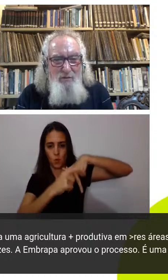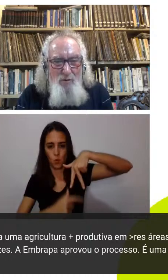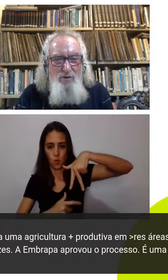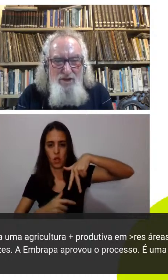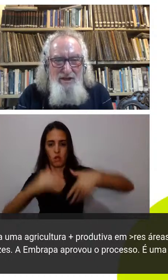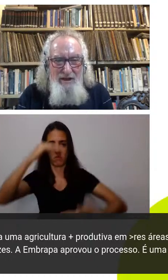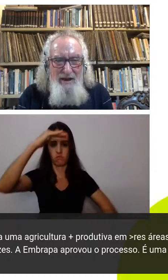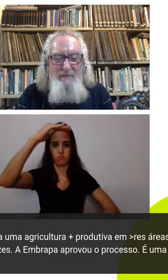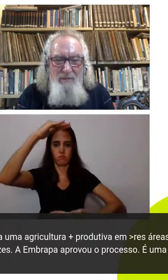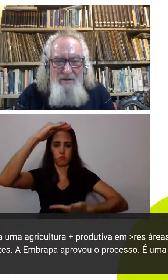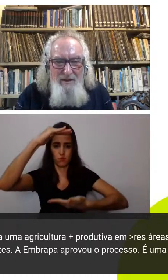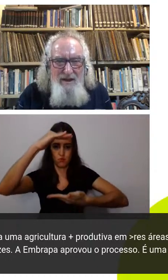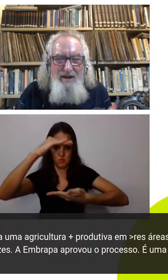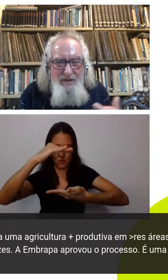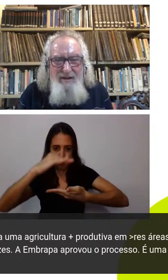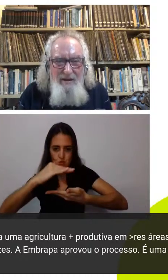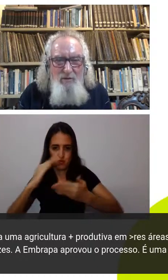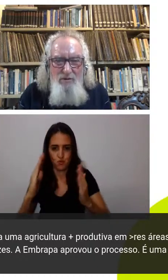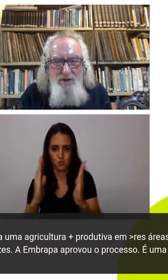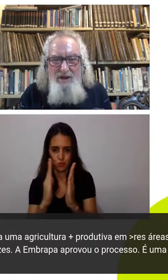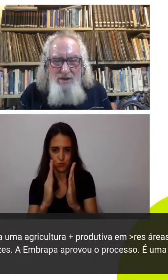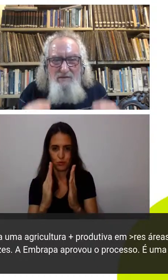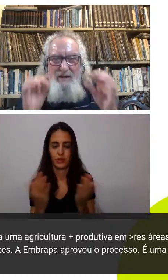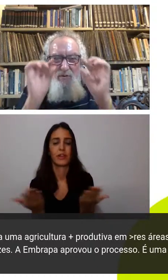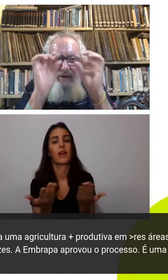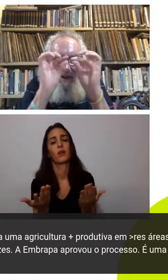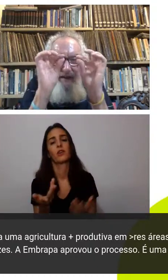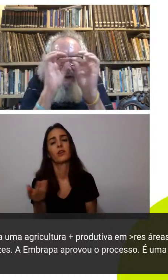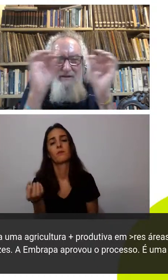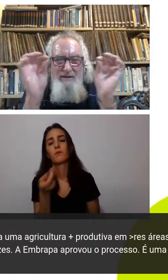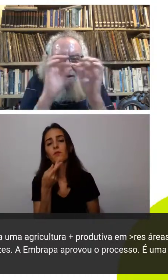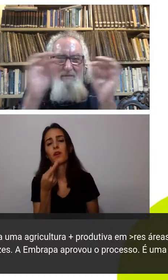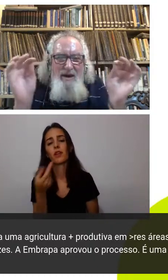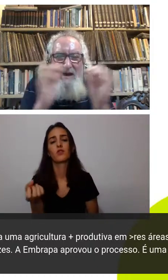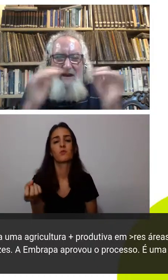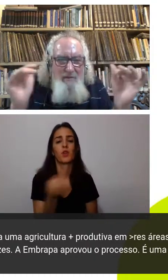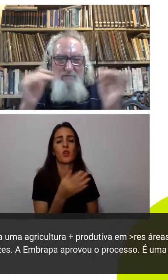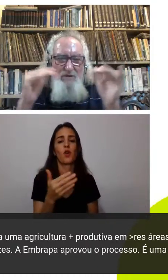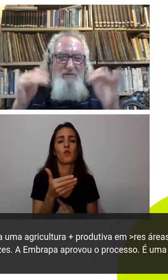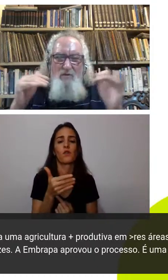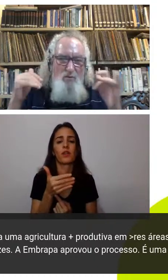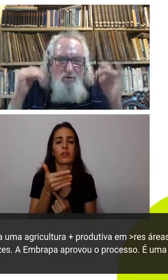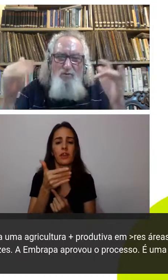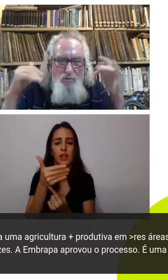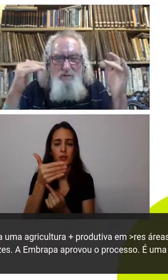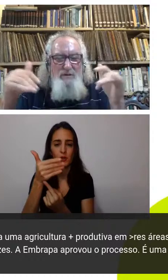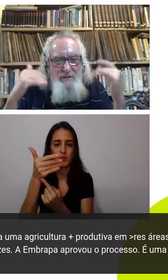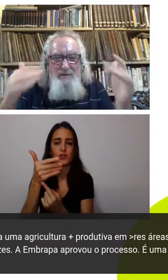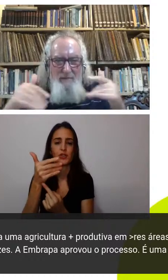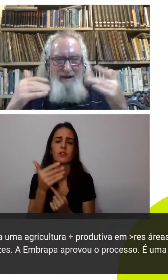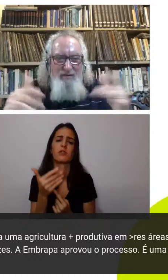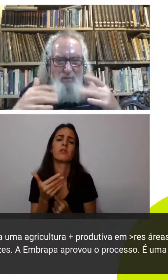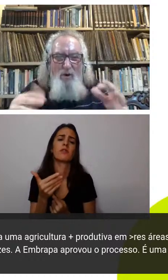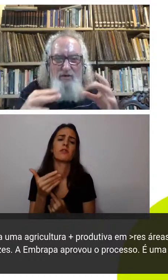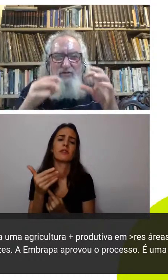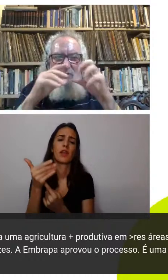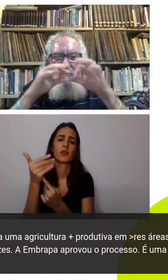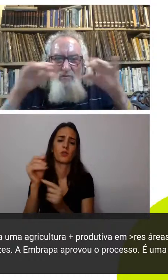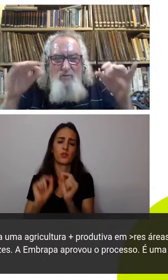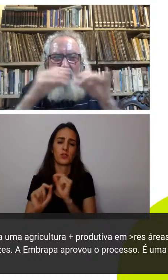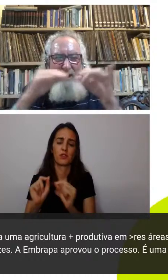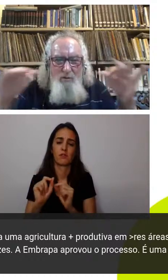nanotecnologia né que é essa tecnologia que a gente vai poder trabalhar um nível muito mais